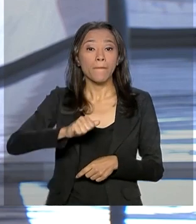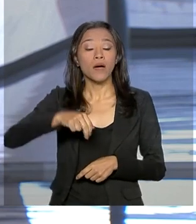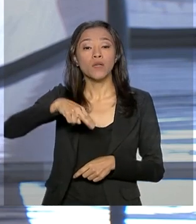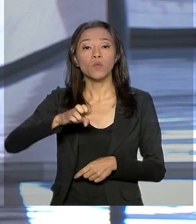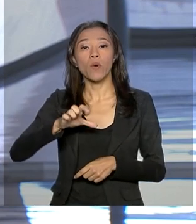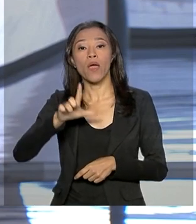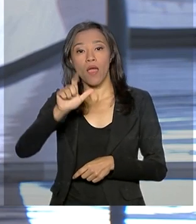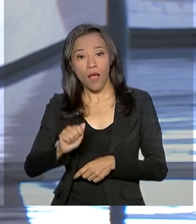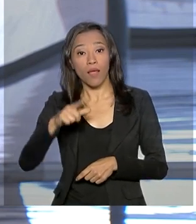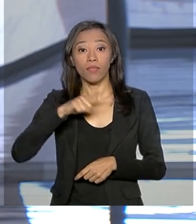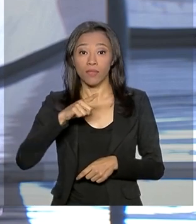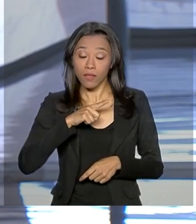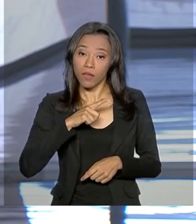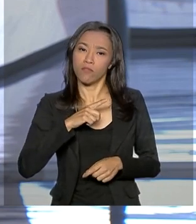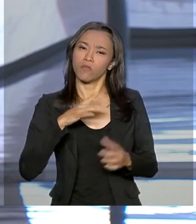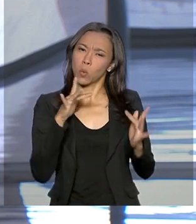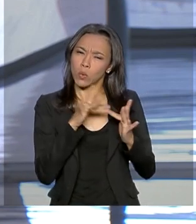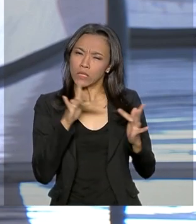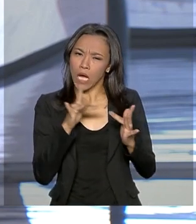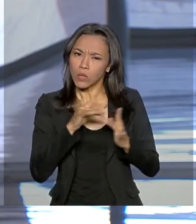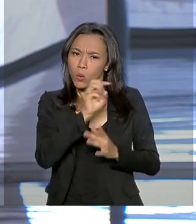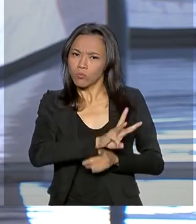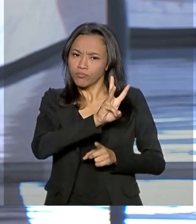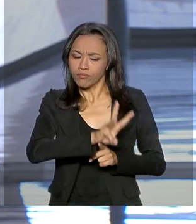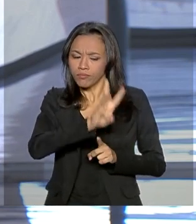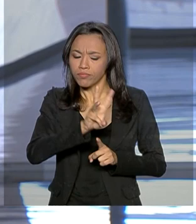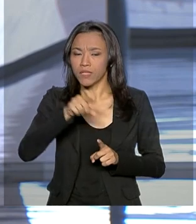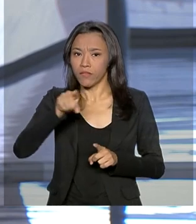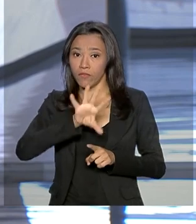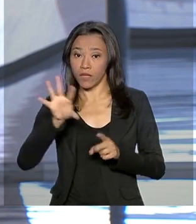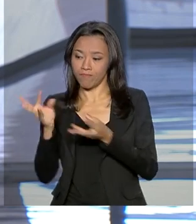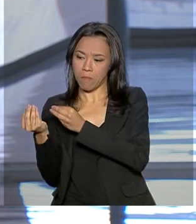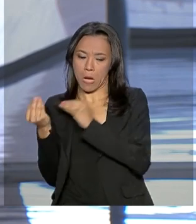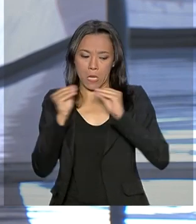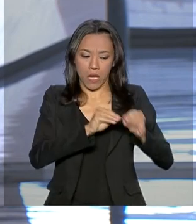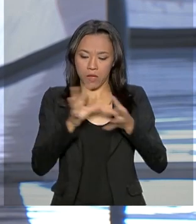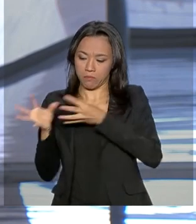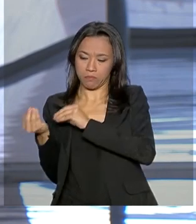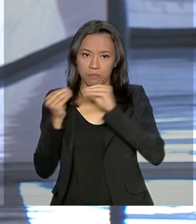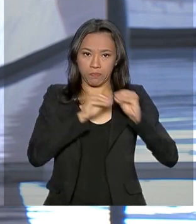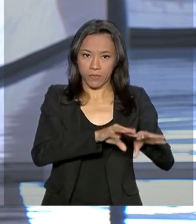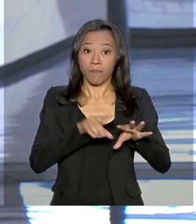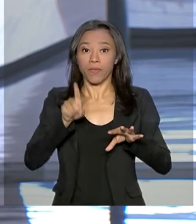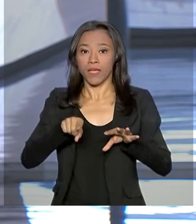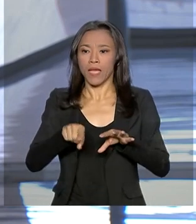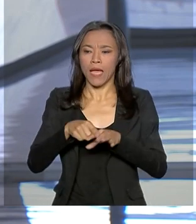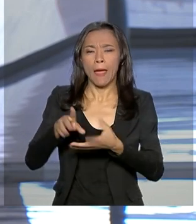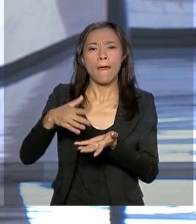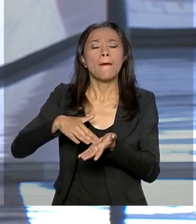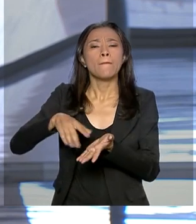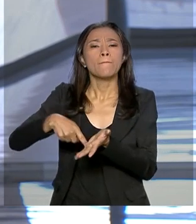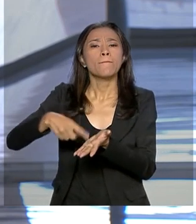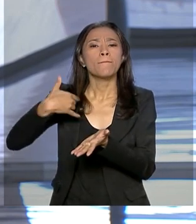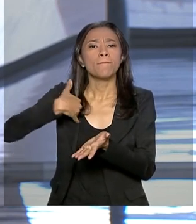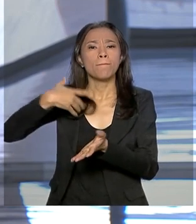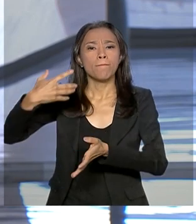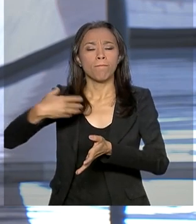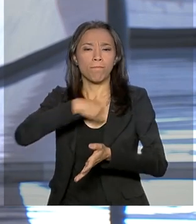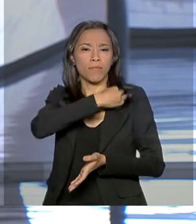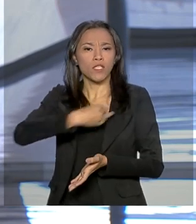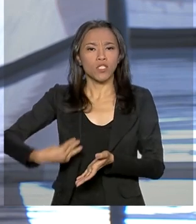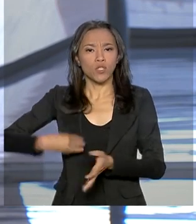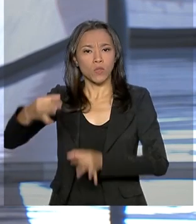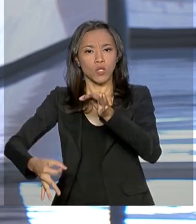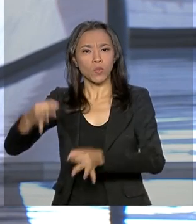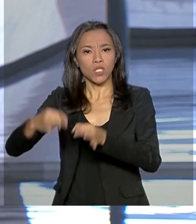site The Intercept Brasil, que vem publicando mensagens supostamente extraídas do celular do ministro da Justiça e Segurança Pública,